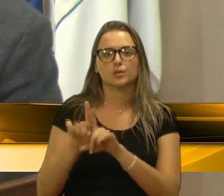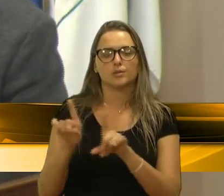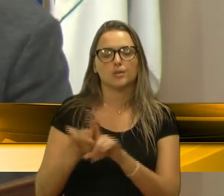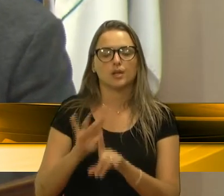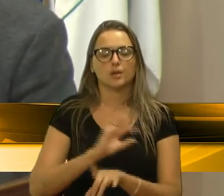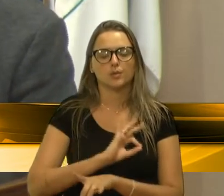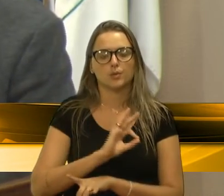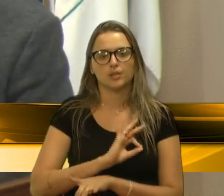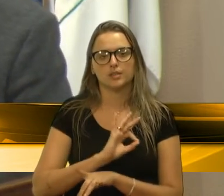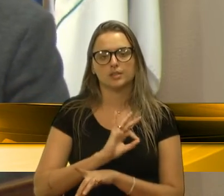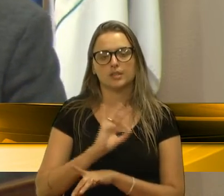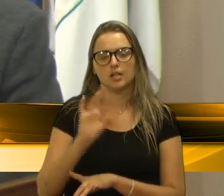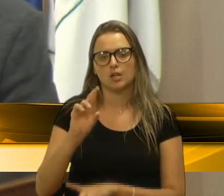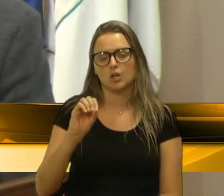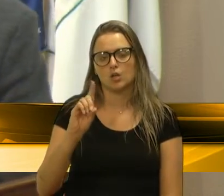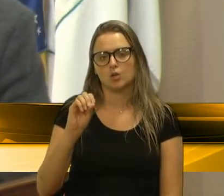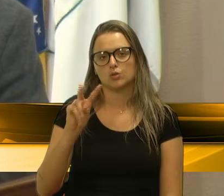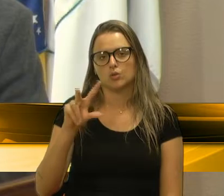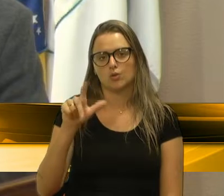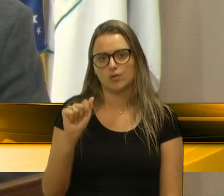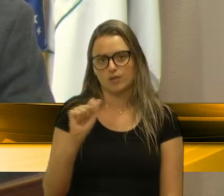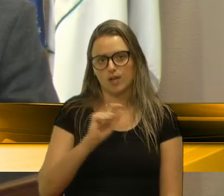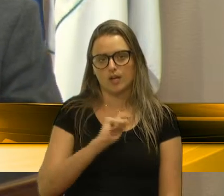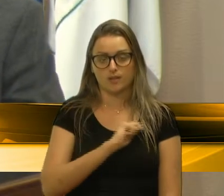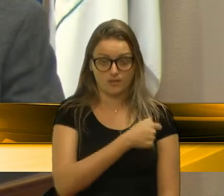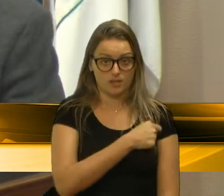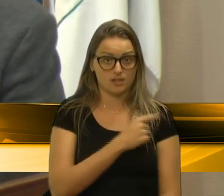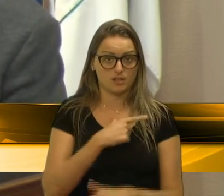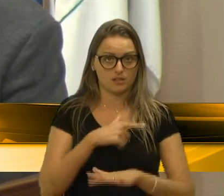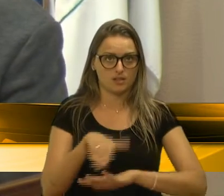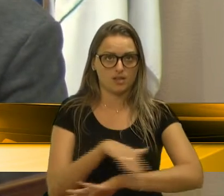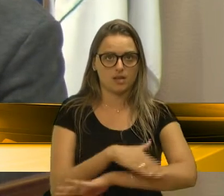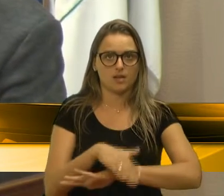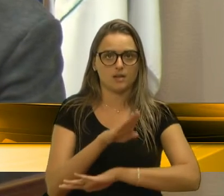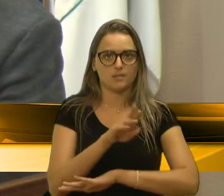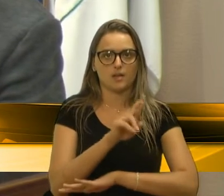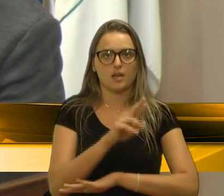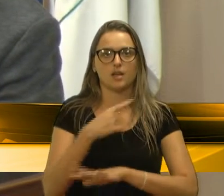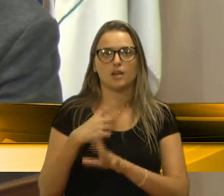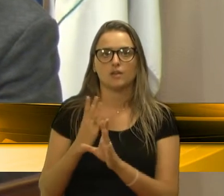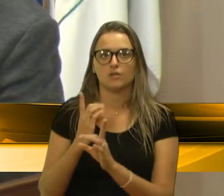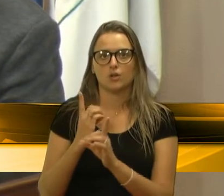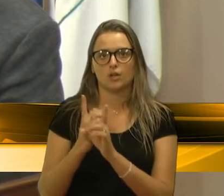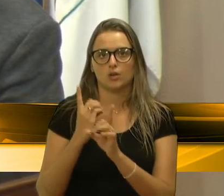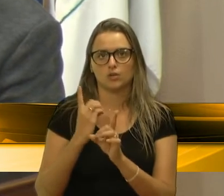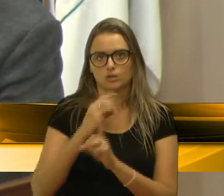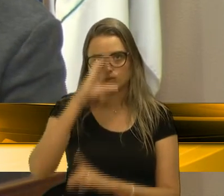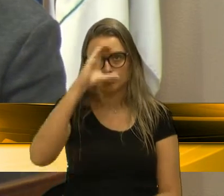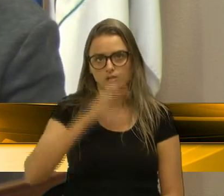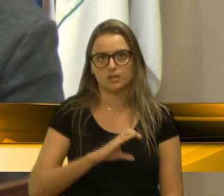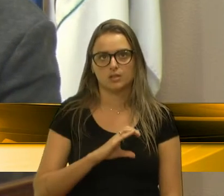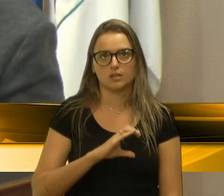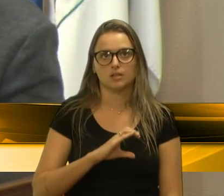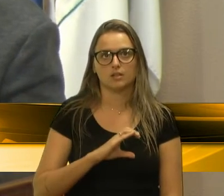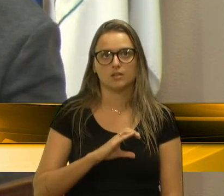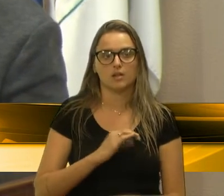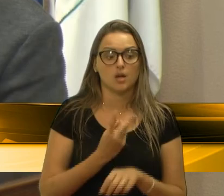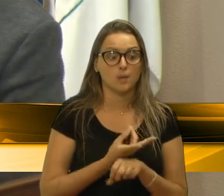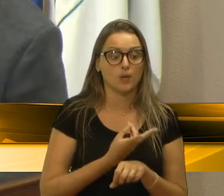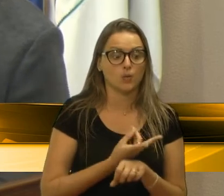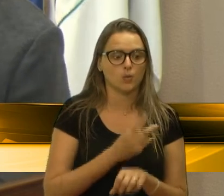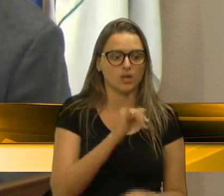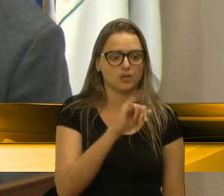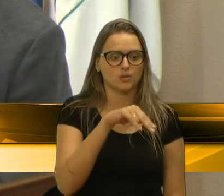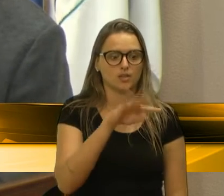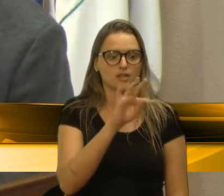Rodoviária Federal, na BR-116, de fiscalização, foi encontrado um cidadão que estava sendo procurado pela Interpol, pela